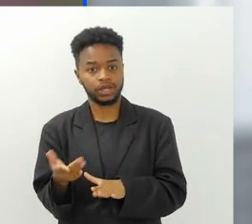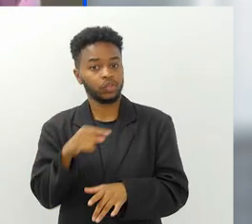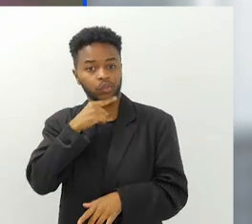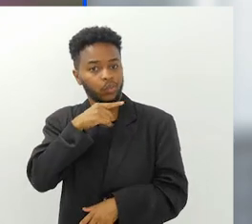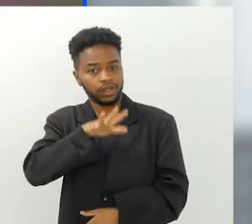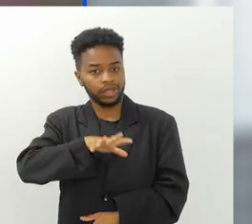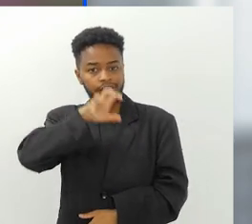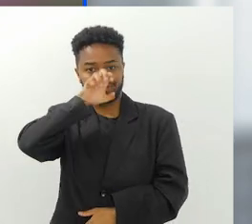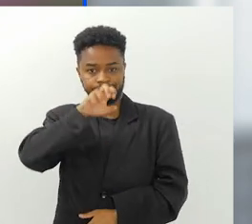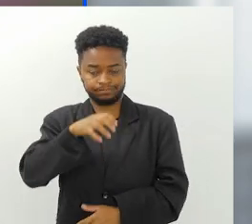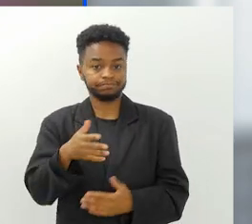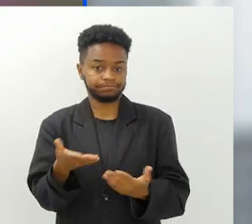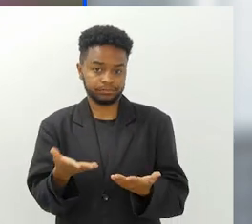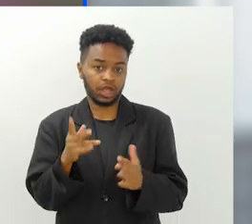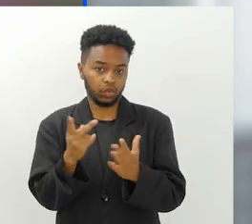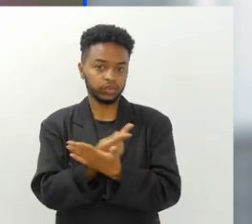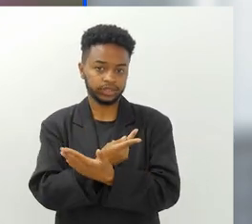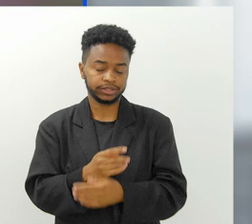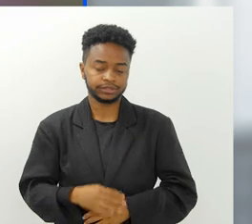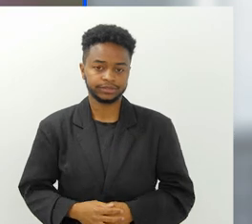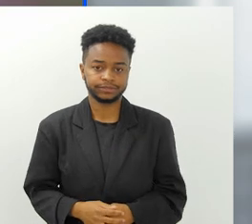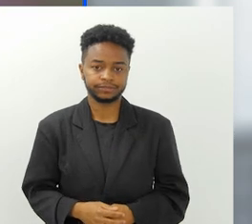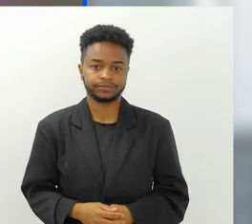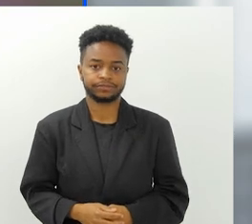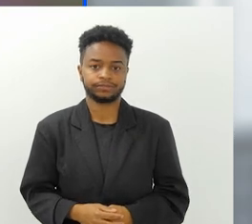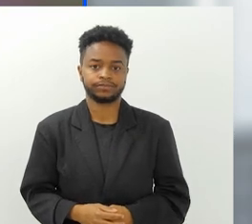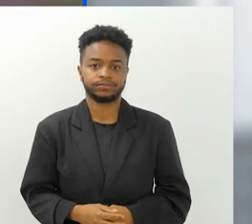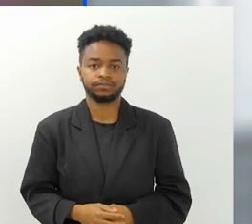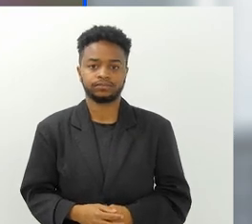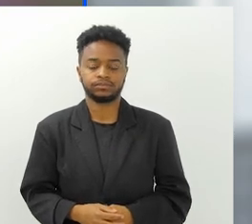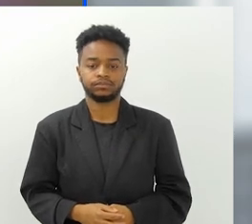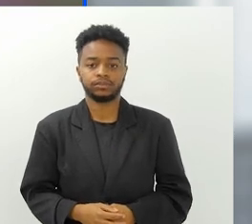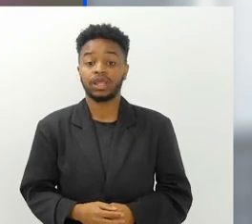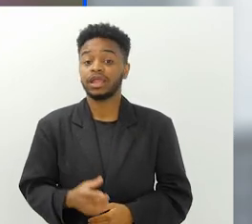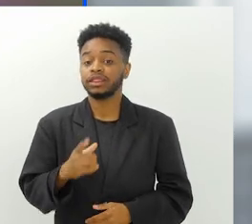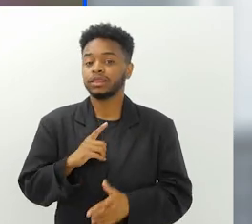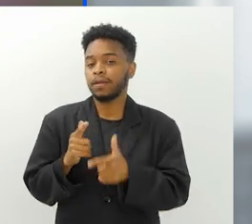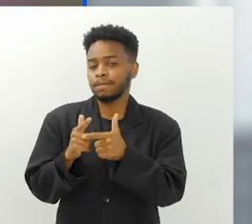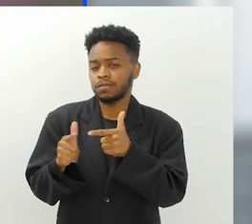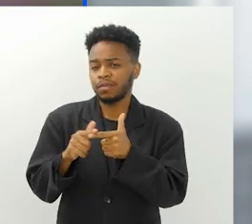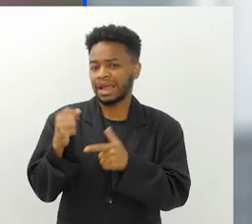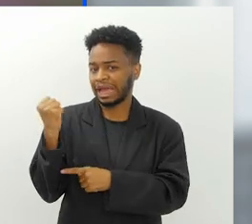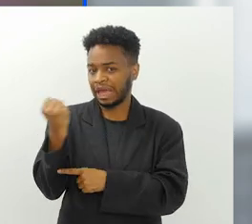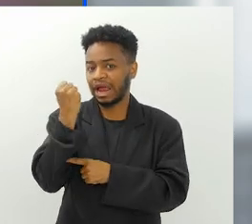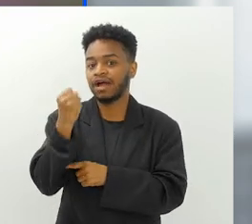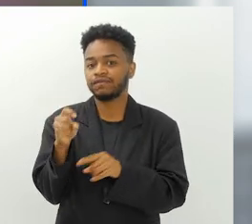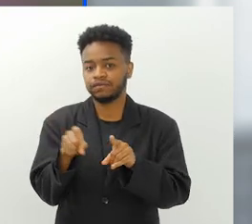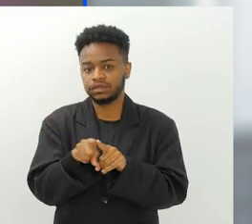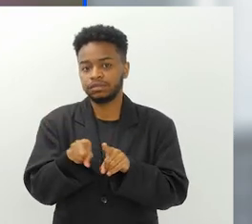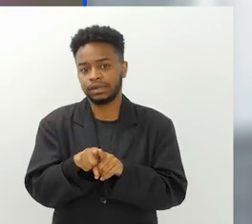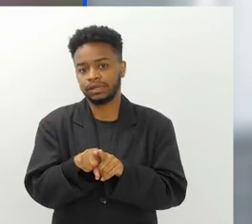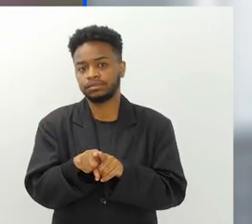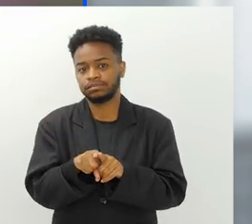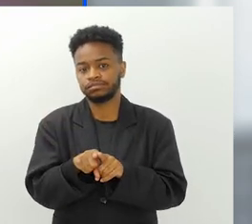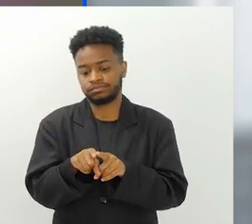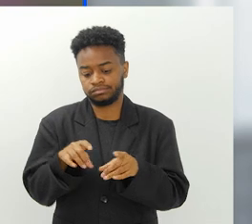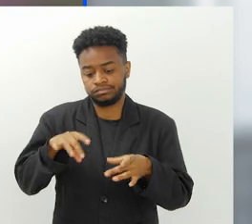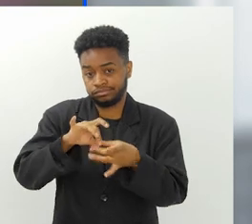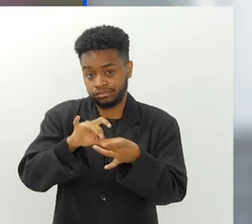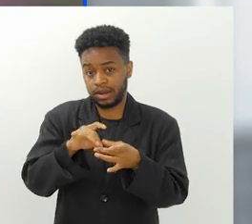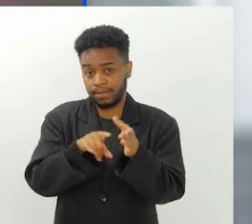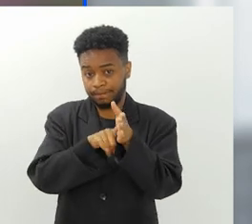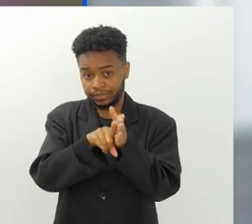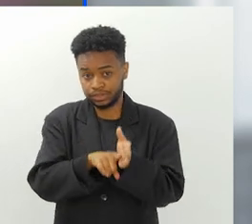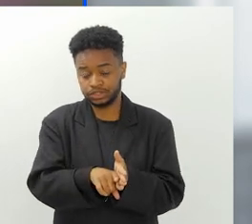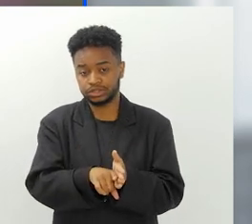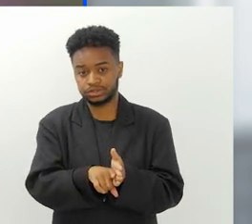sufocadas, entaladas, por exemplo, né? Existe um problema muito sério, que inclusive na